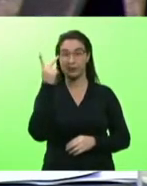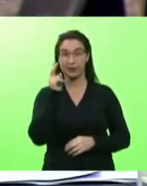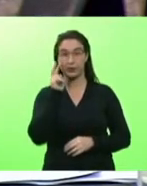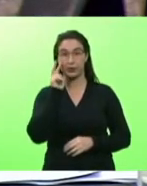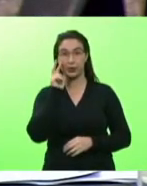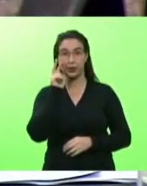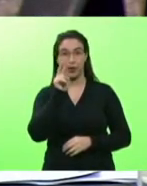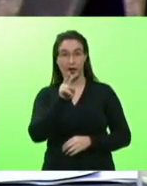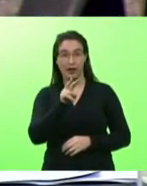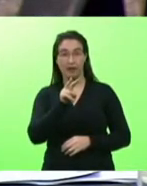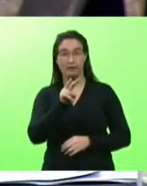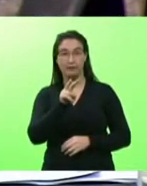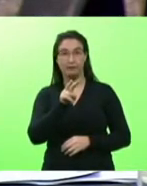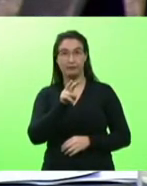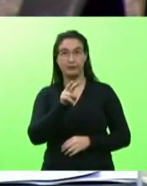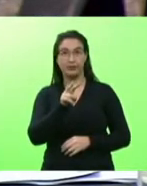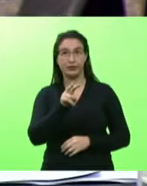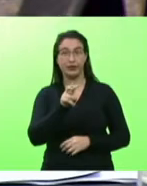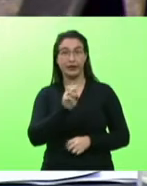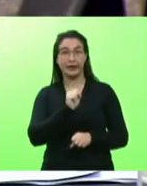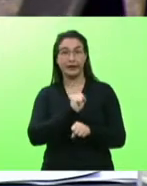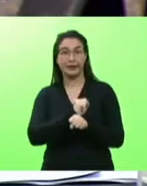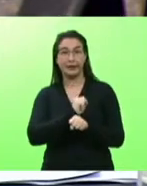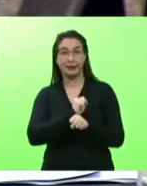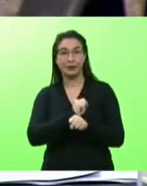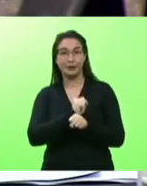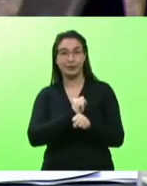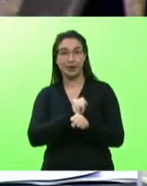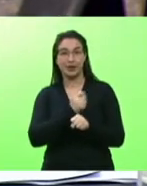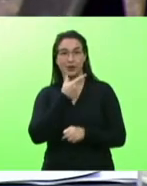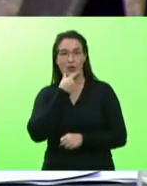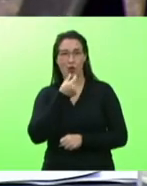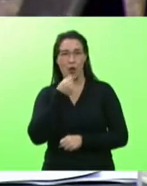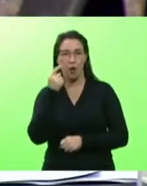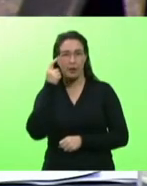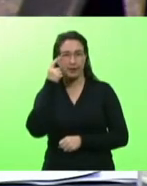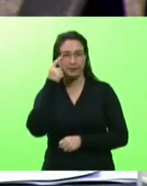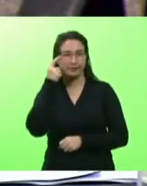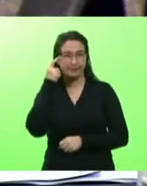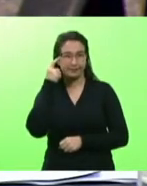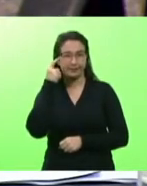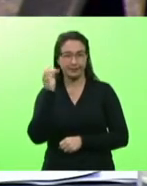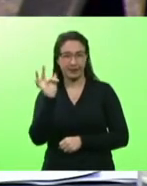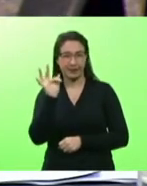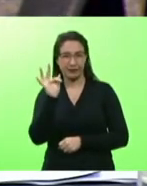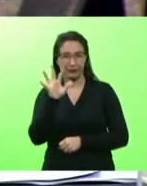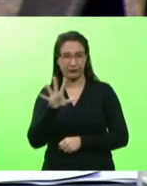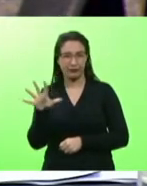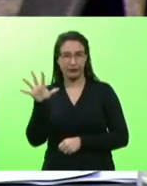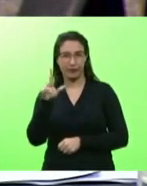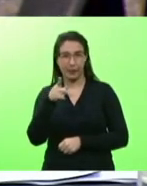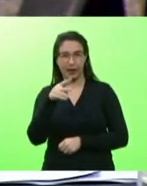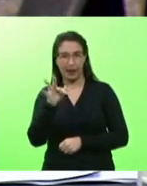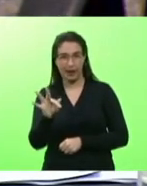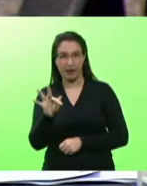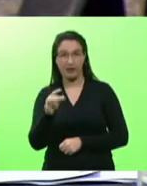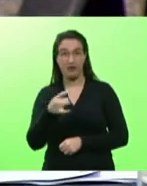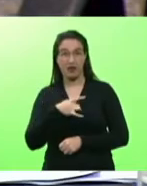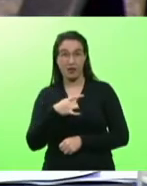mágico e ver o japonês da Federal na porta da sua casa? Zerou a fila. Parabéns. Lá em Joinville está